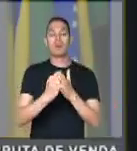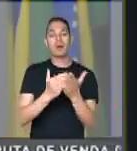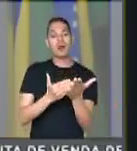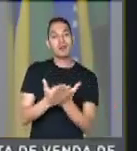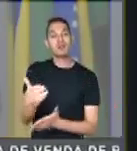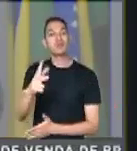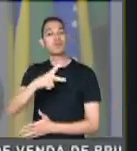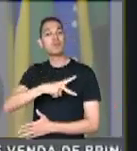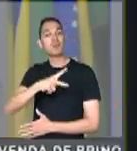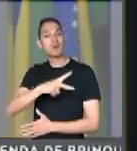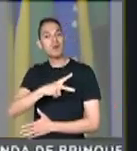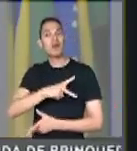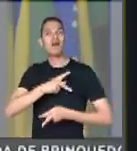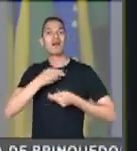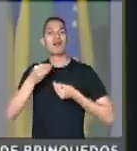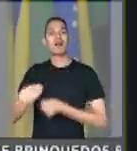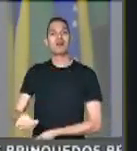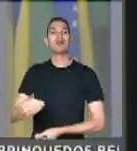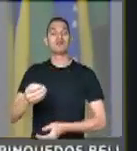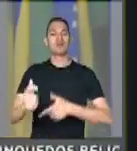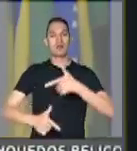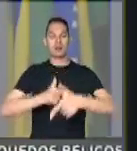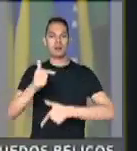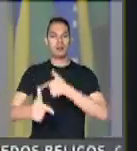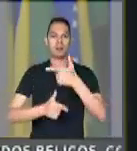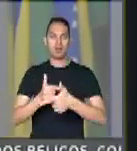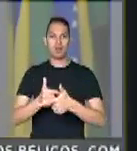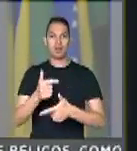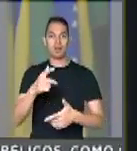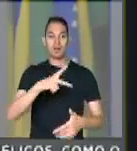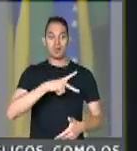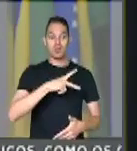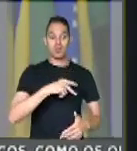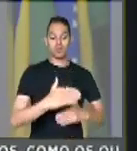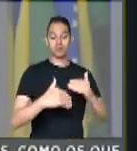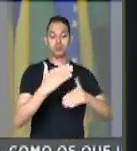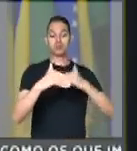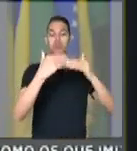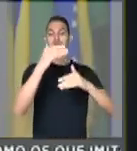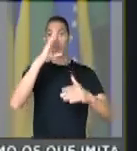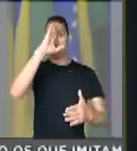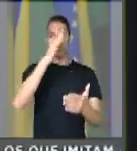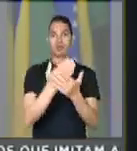iniciativa privada. E eles só voltarão a acreditar nesse país se a reforma passar.